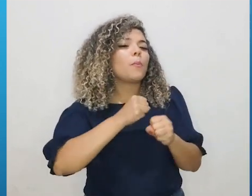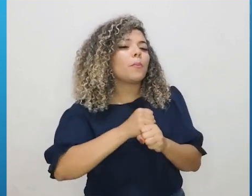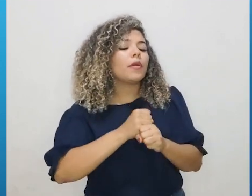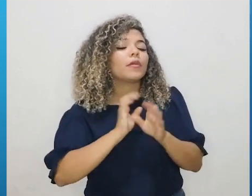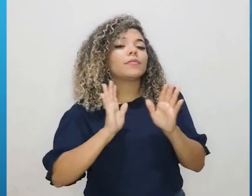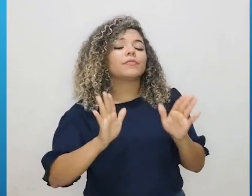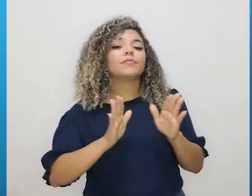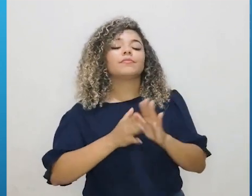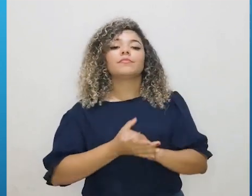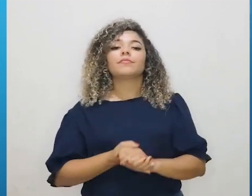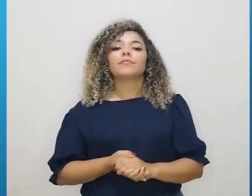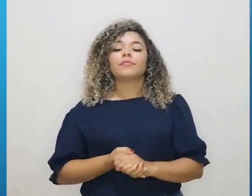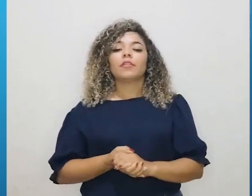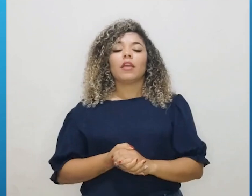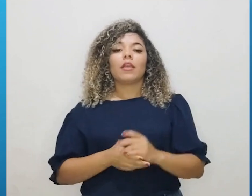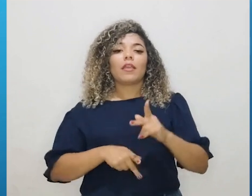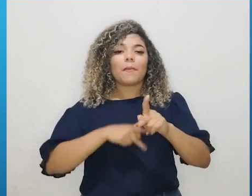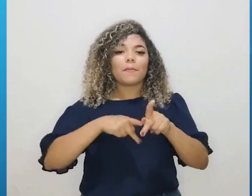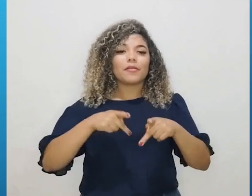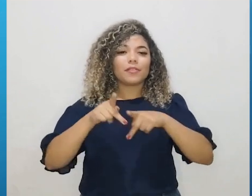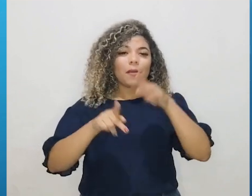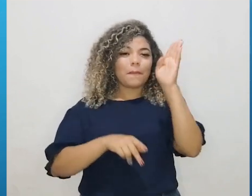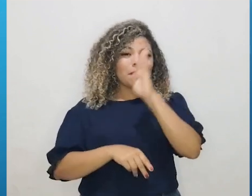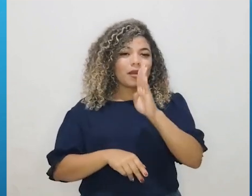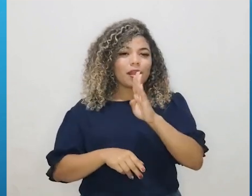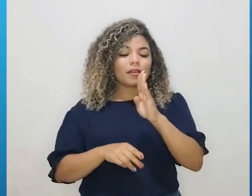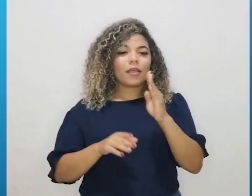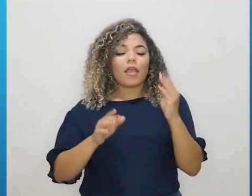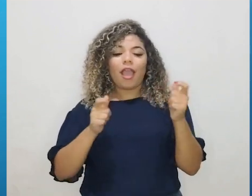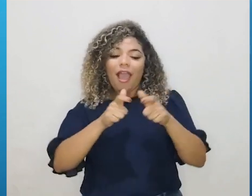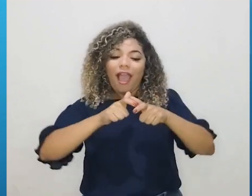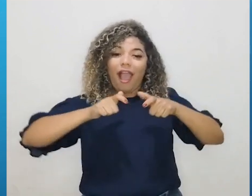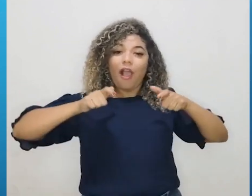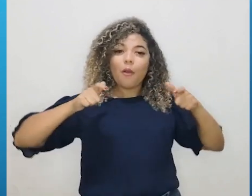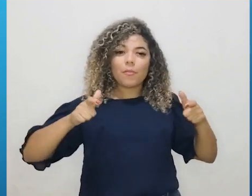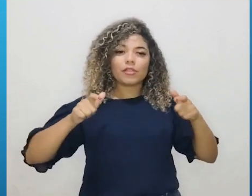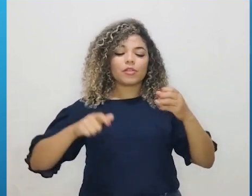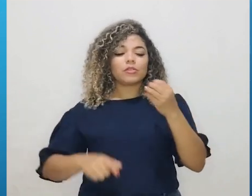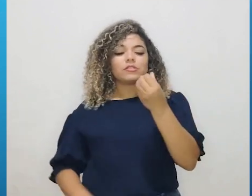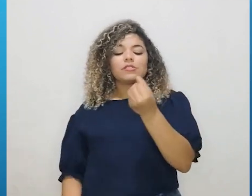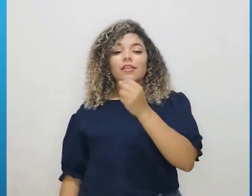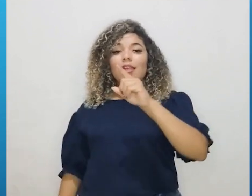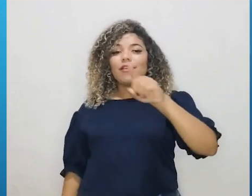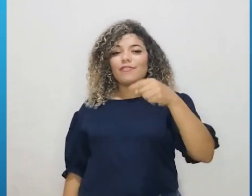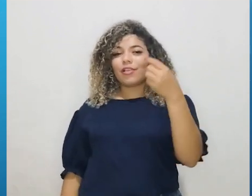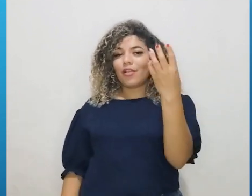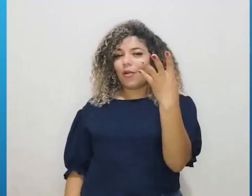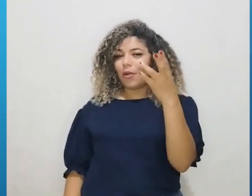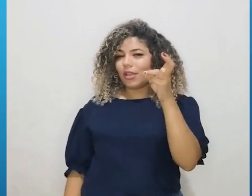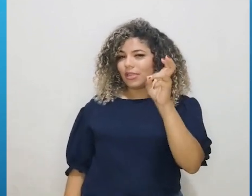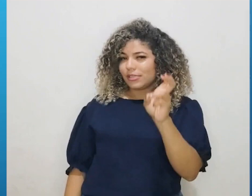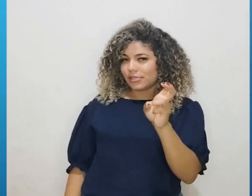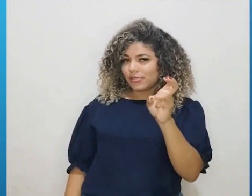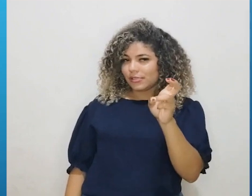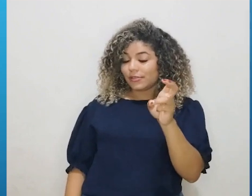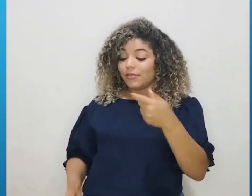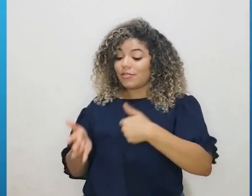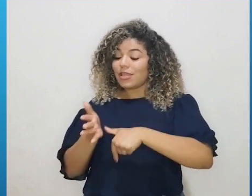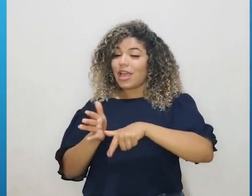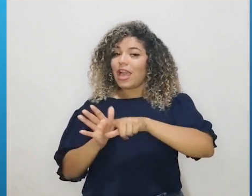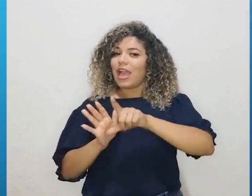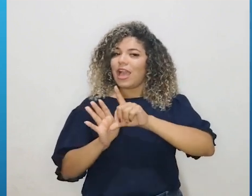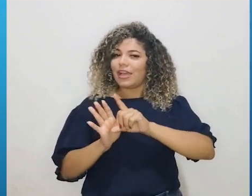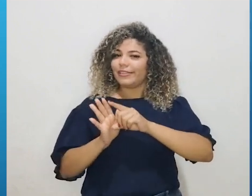informação que ele fala, que a população brasileira registrou um aumento de 6,45 em relação à adição anterior da